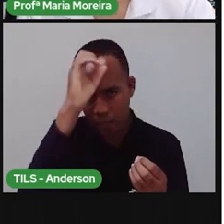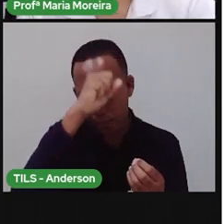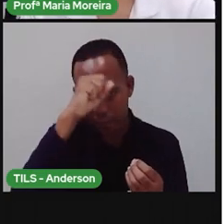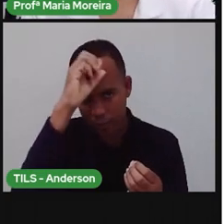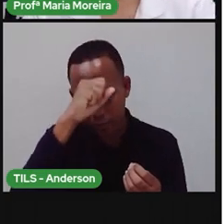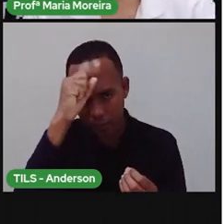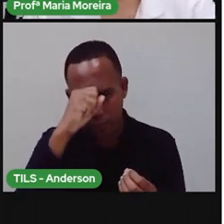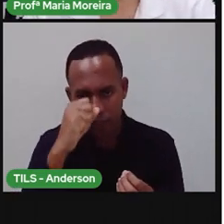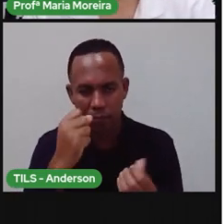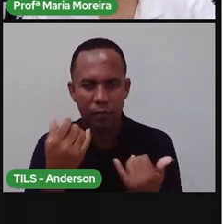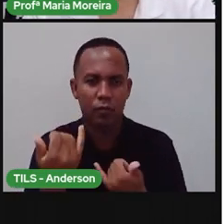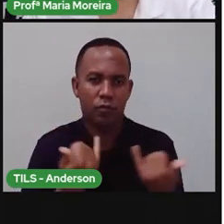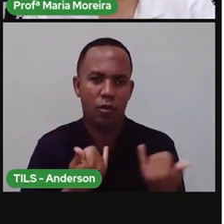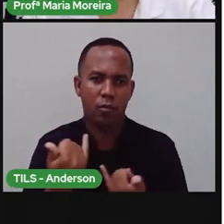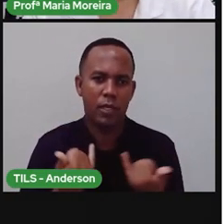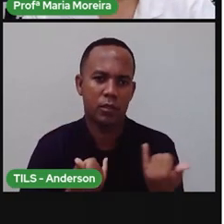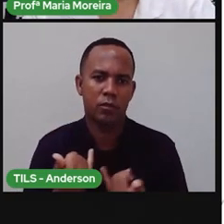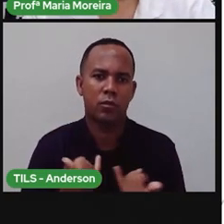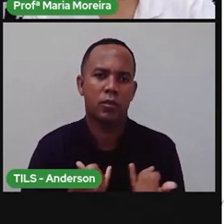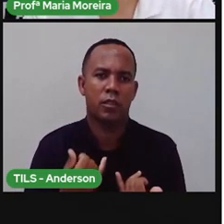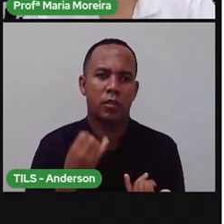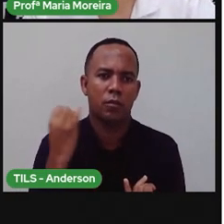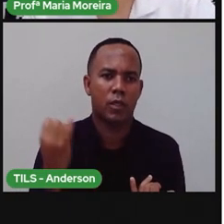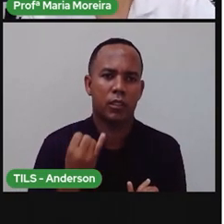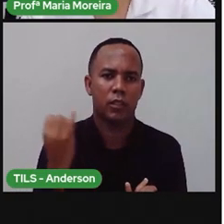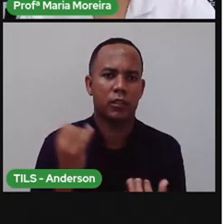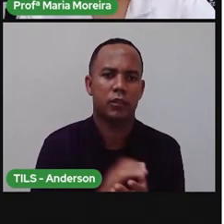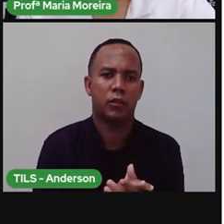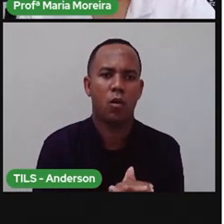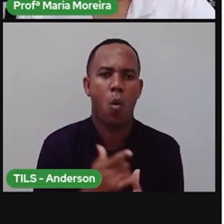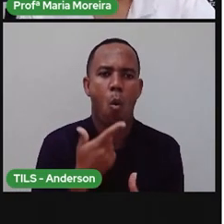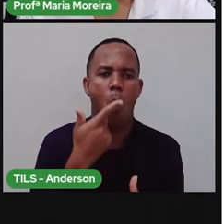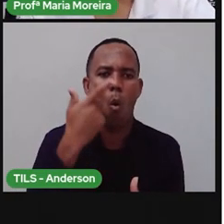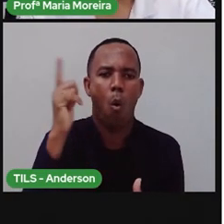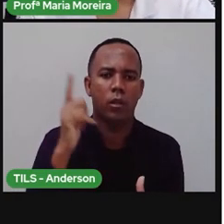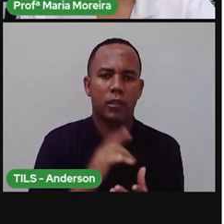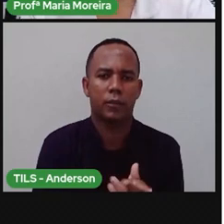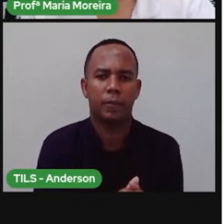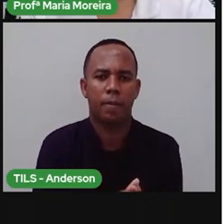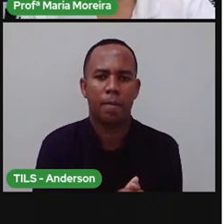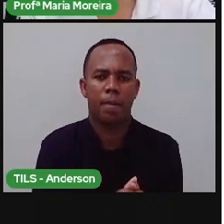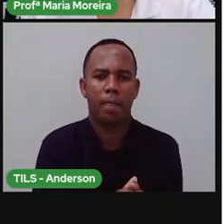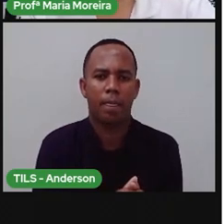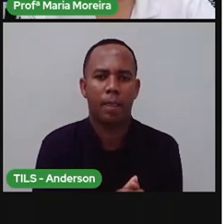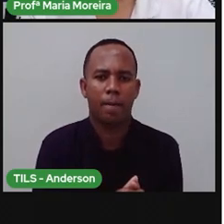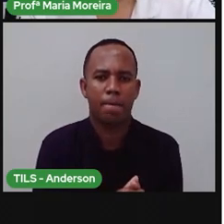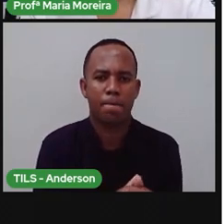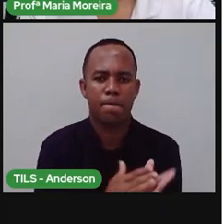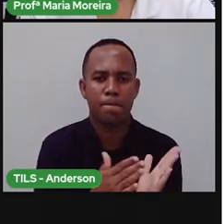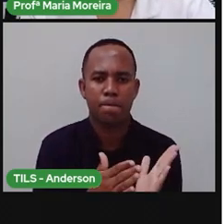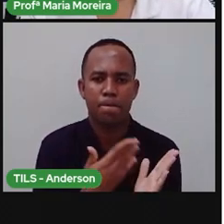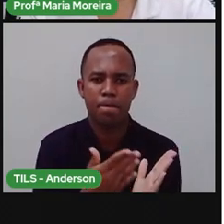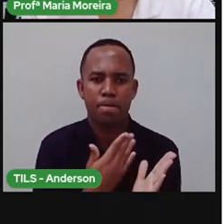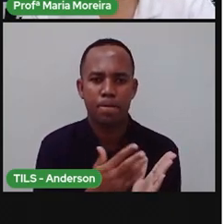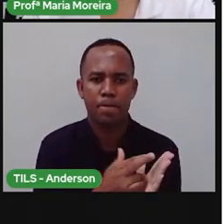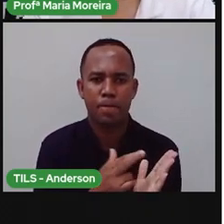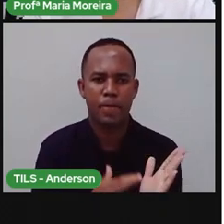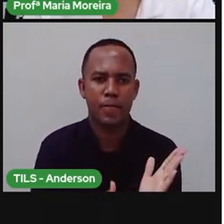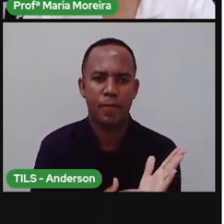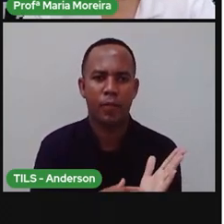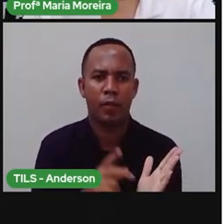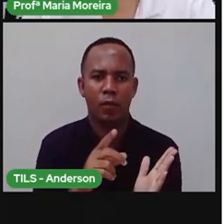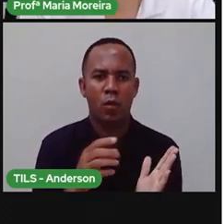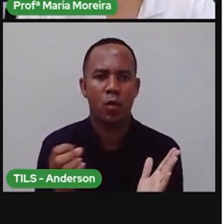traz o quê? Informações. E aí, trouxe um outro exemplo para vocês. De uma revista, né, que é a revista